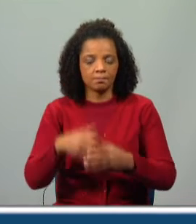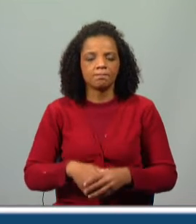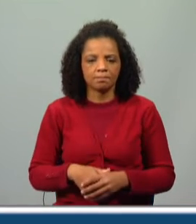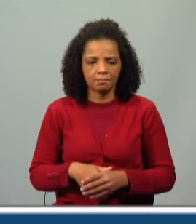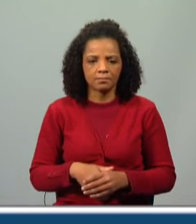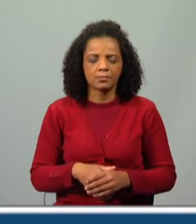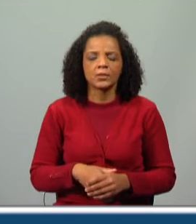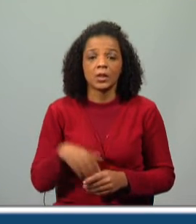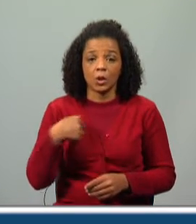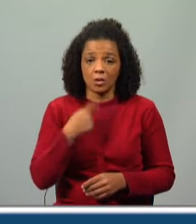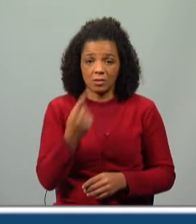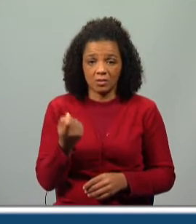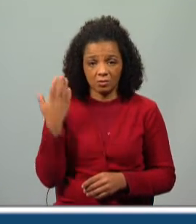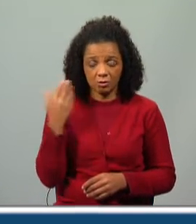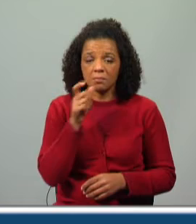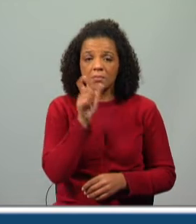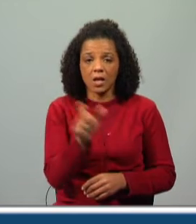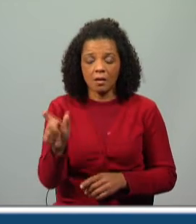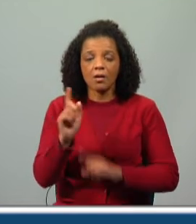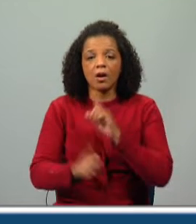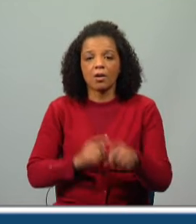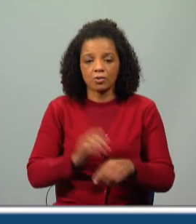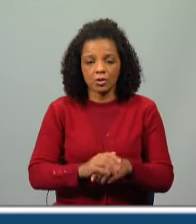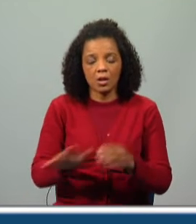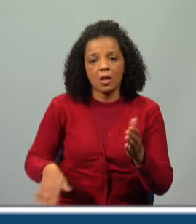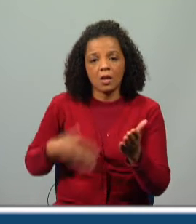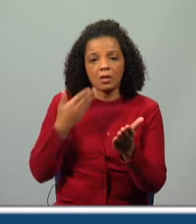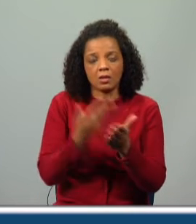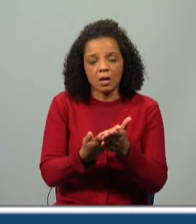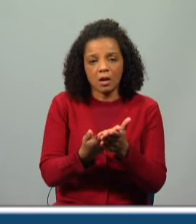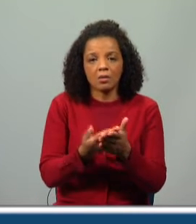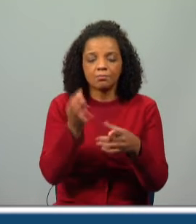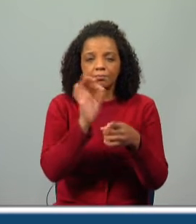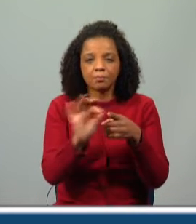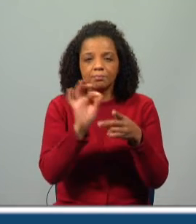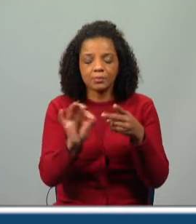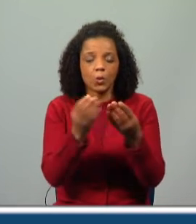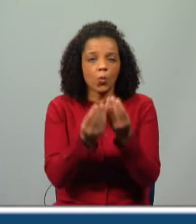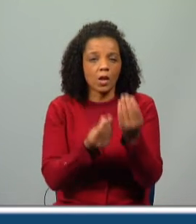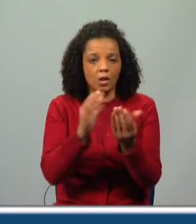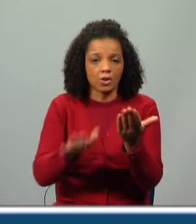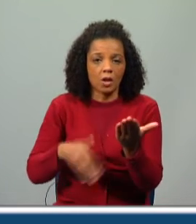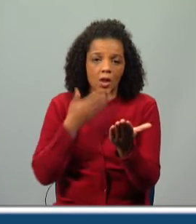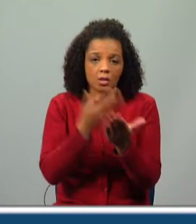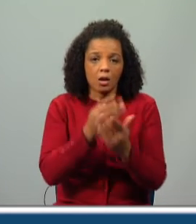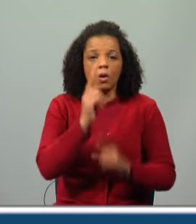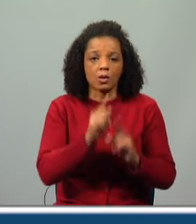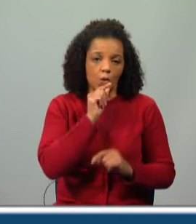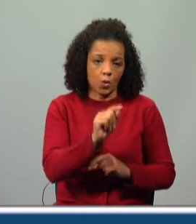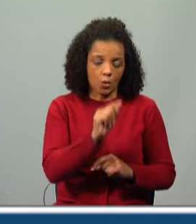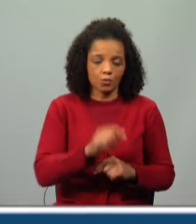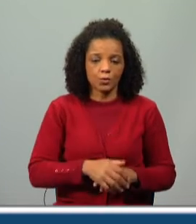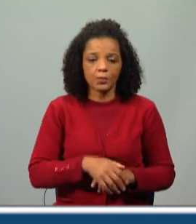E como eu vos disse ainda agora, estas palavras estão a caracterizar, atribuir qualidades aos nomes, não é?